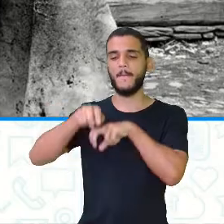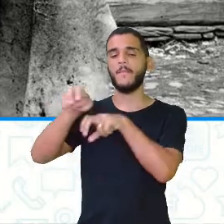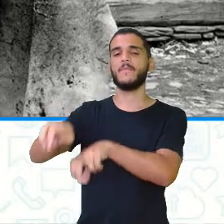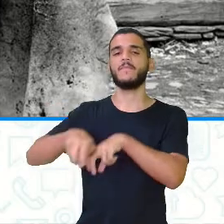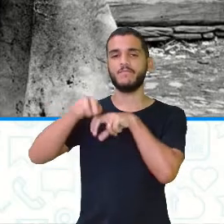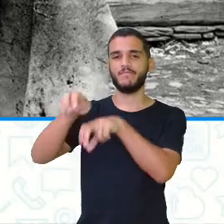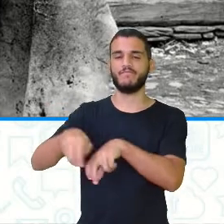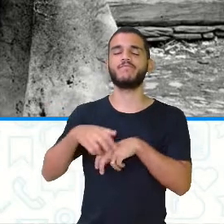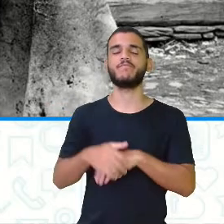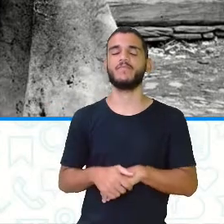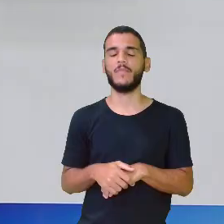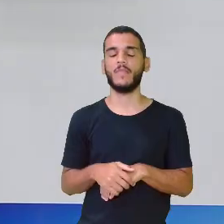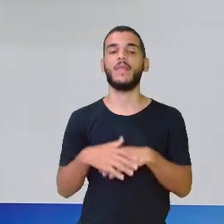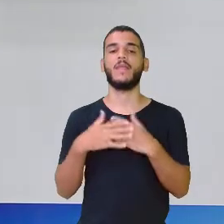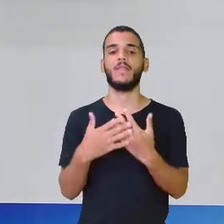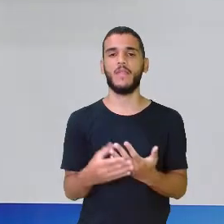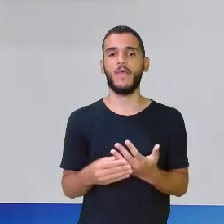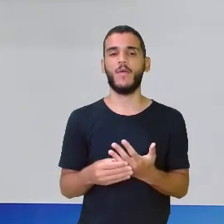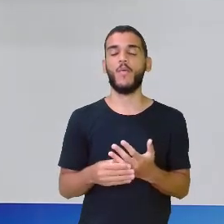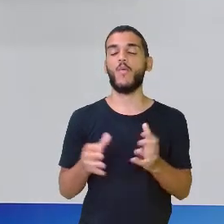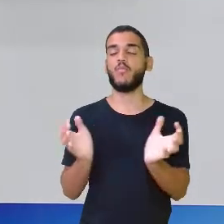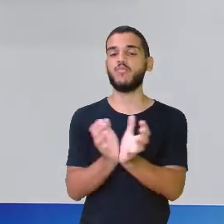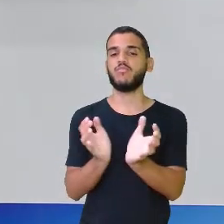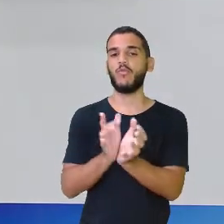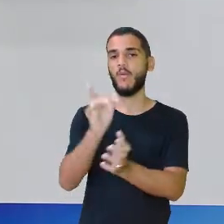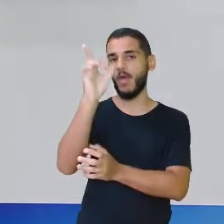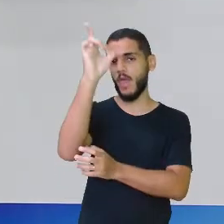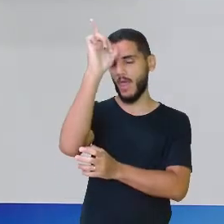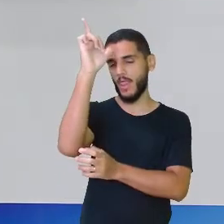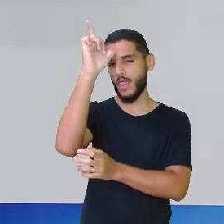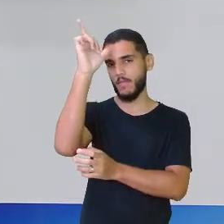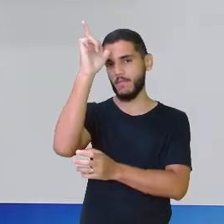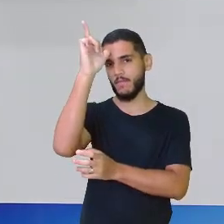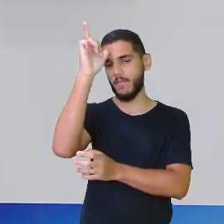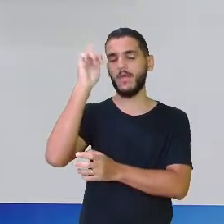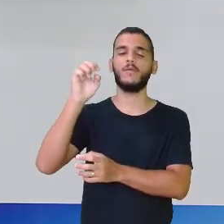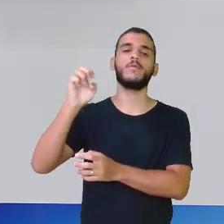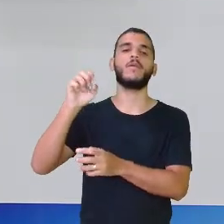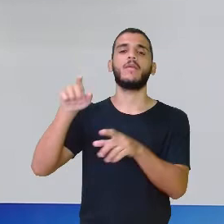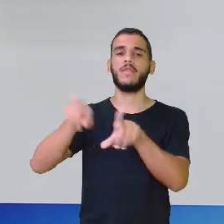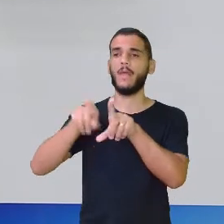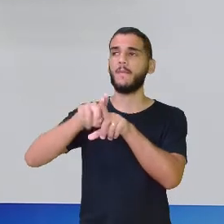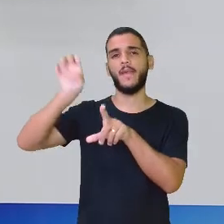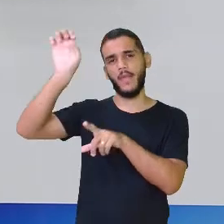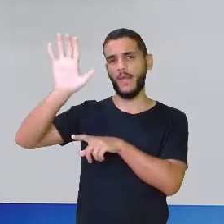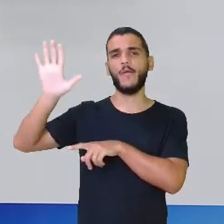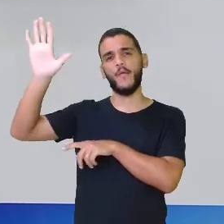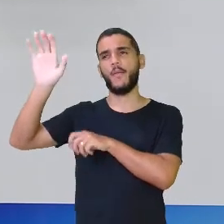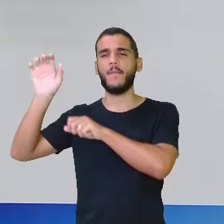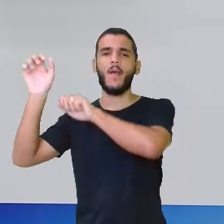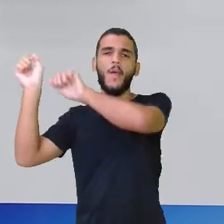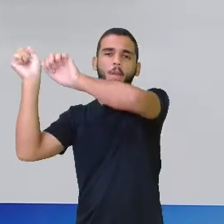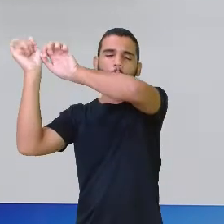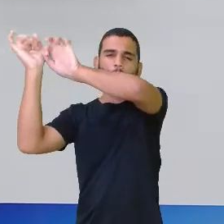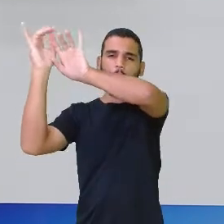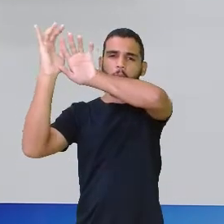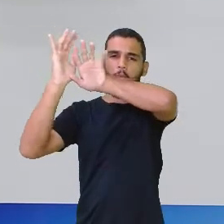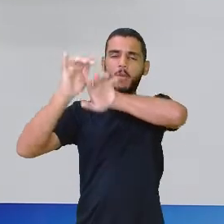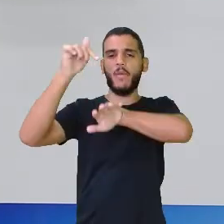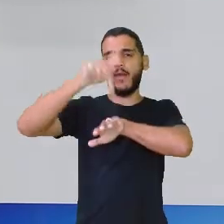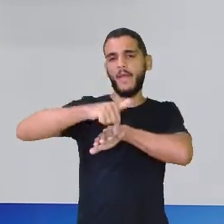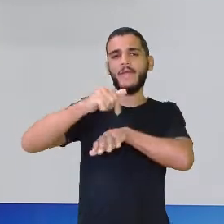começaram a vir os primeiros alemões, que também são europeus. Eles começaram a vir aqui para o Brasil, porque queriam morar.